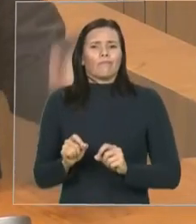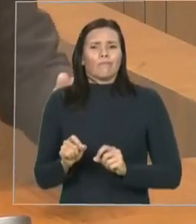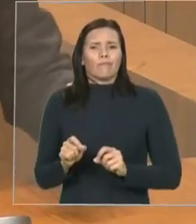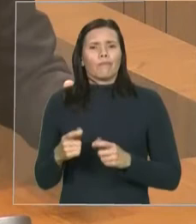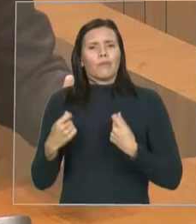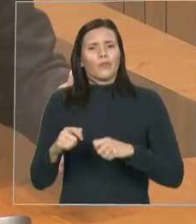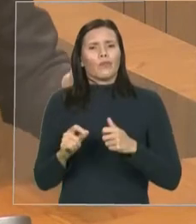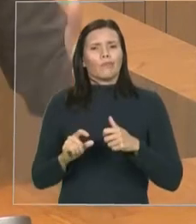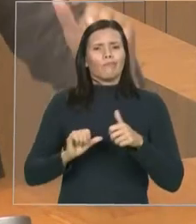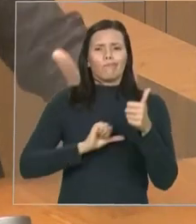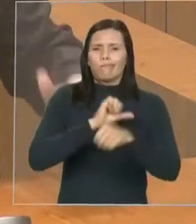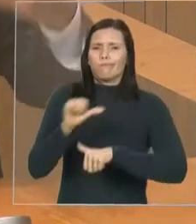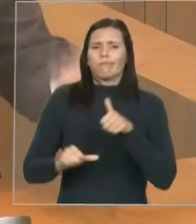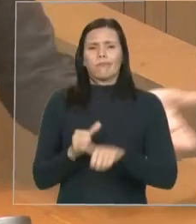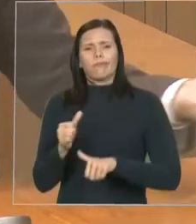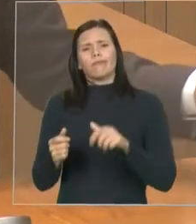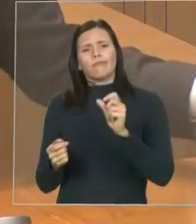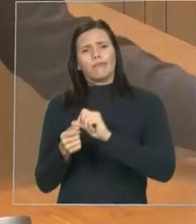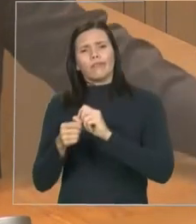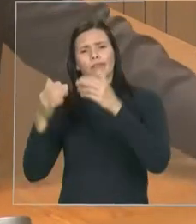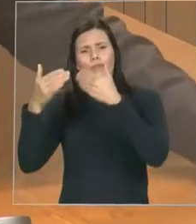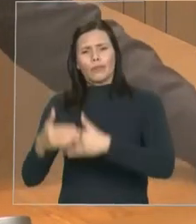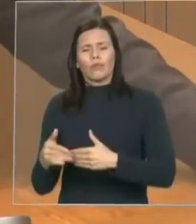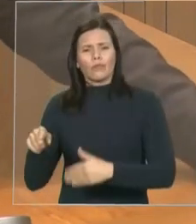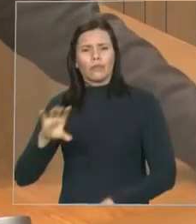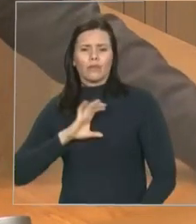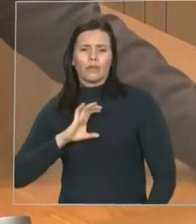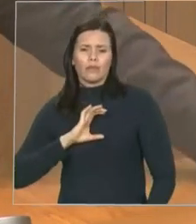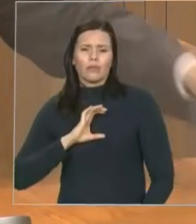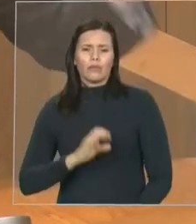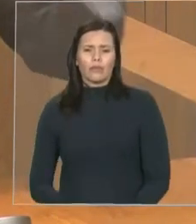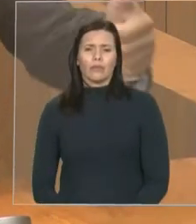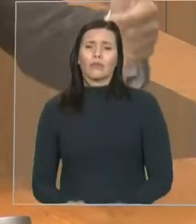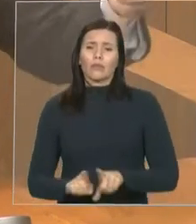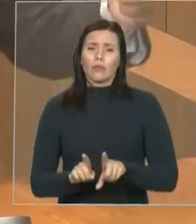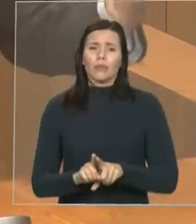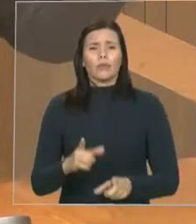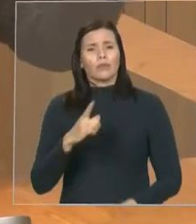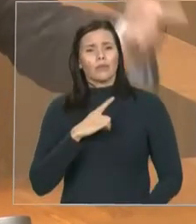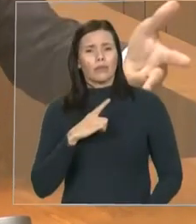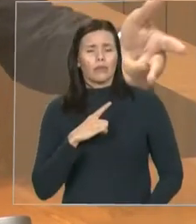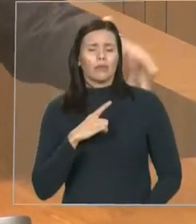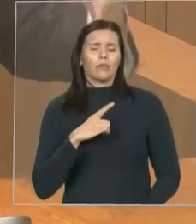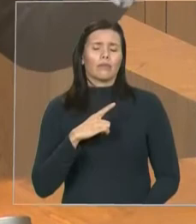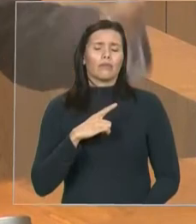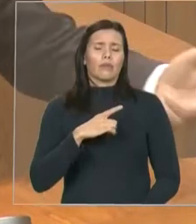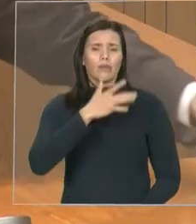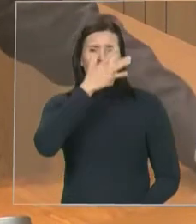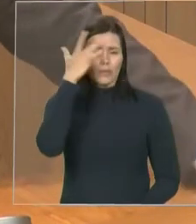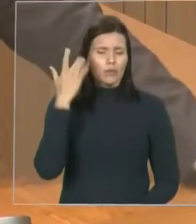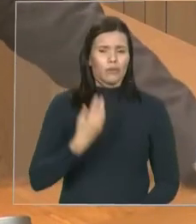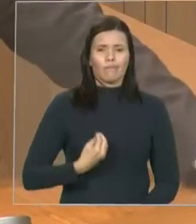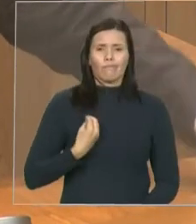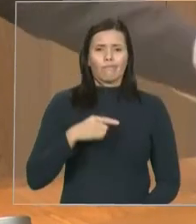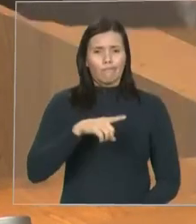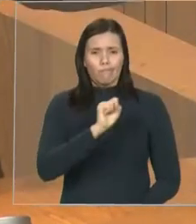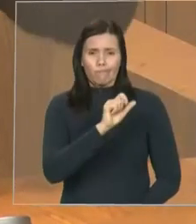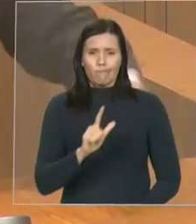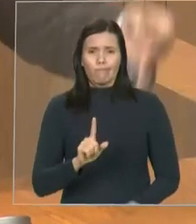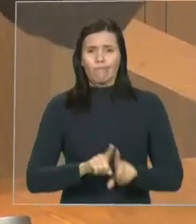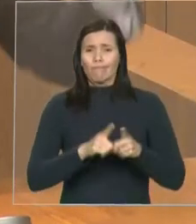de São Luís, que foi mandado fazer a prova em Caxias. Gasto com passagem, com alimentação, com hotel.